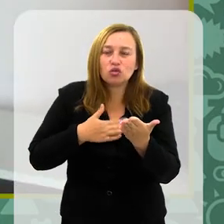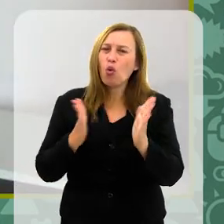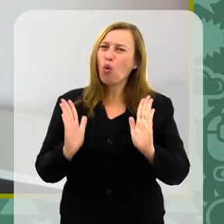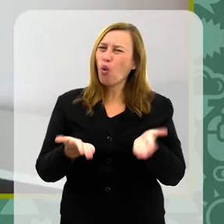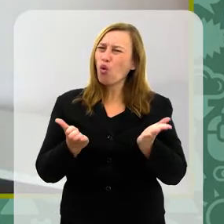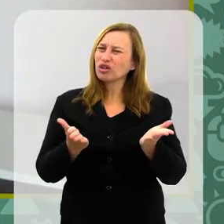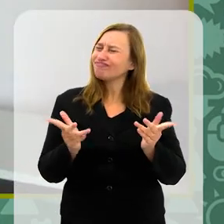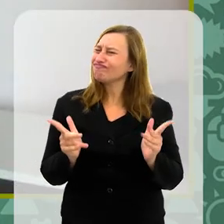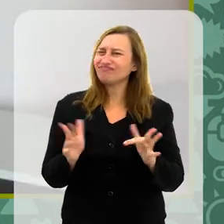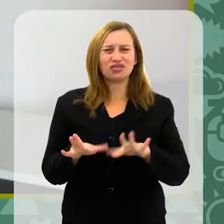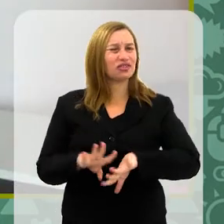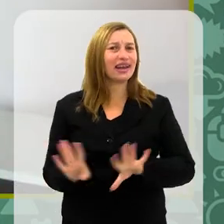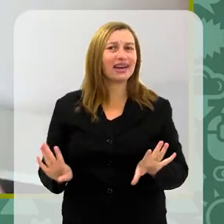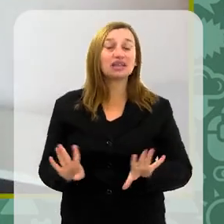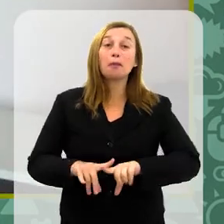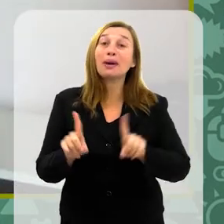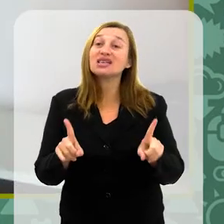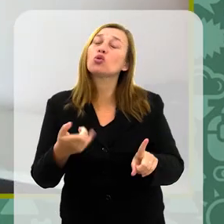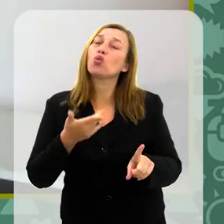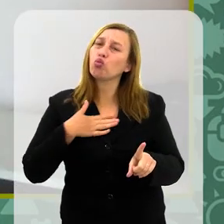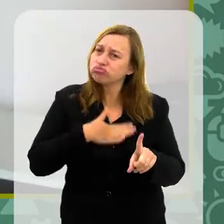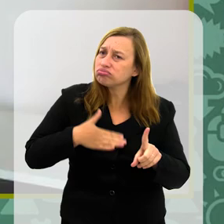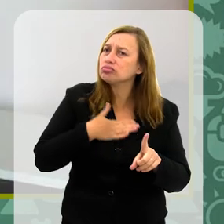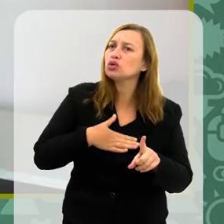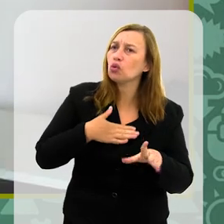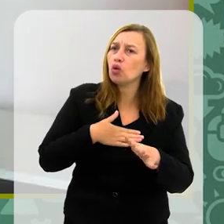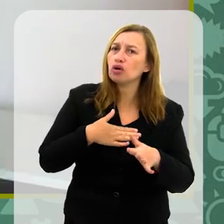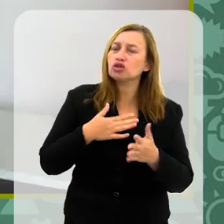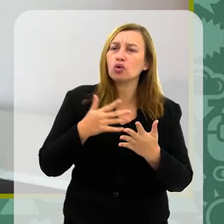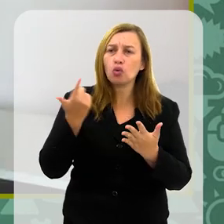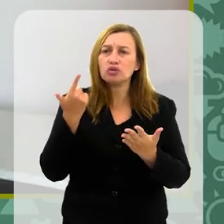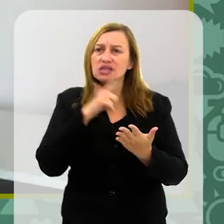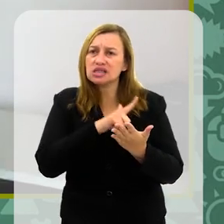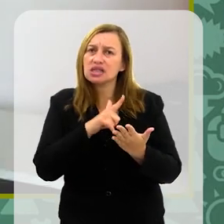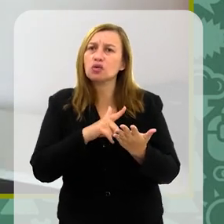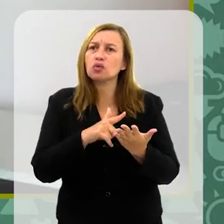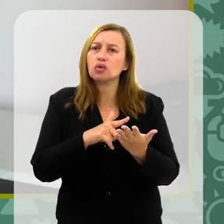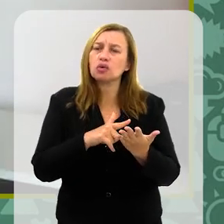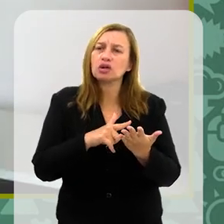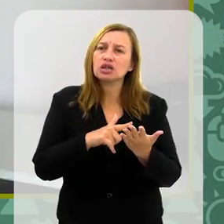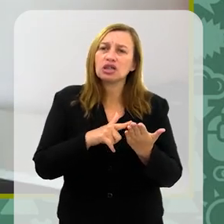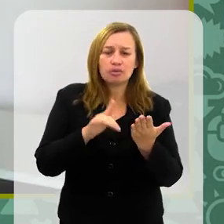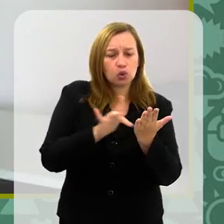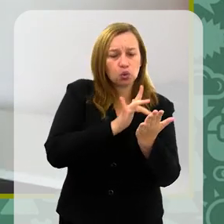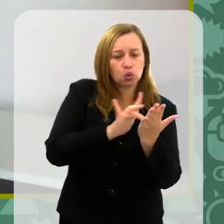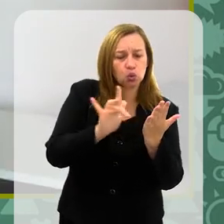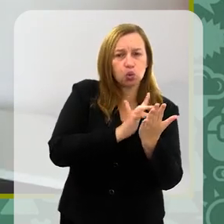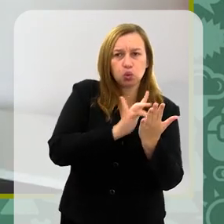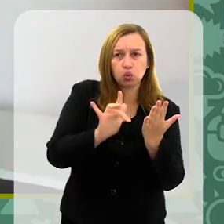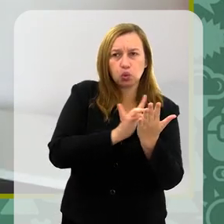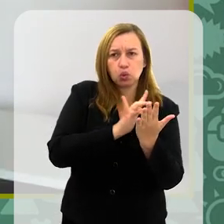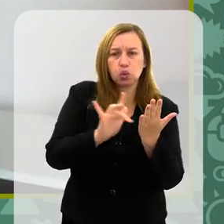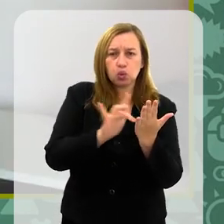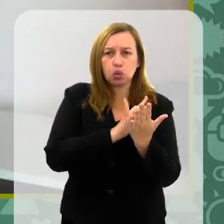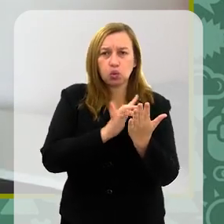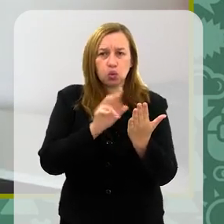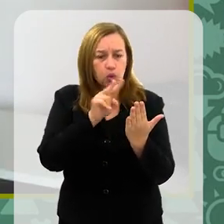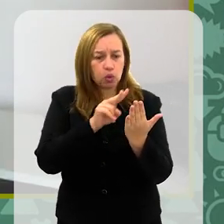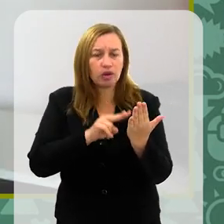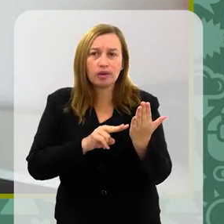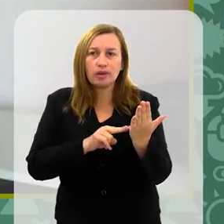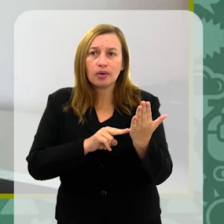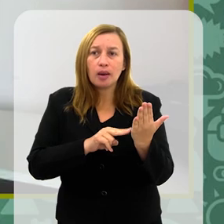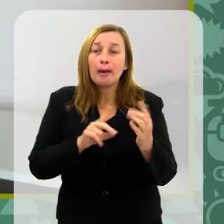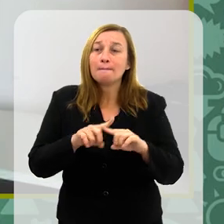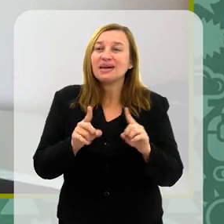E hoje em dia, eu já consumo mais livros através de Kindle e tal. E